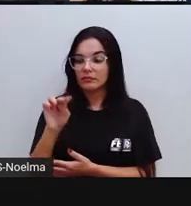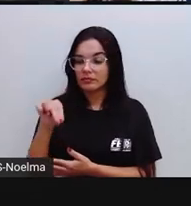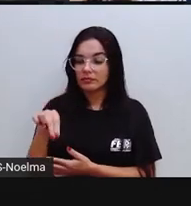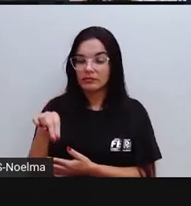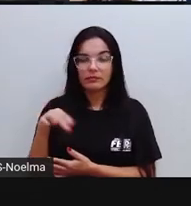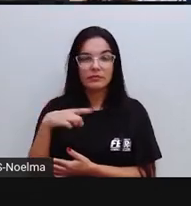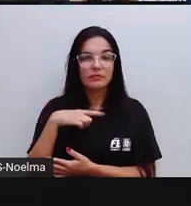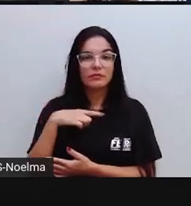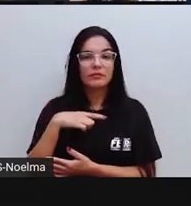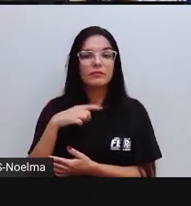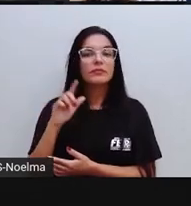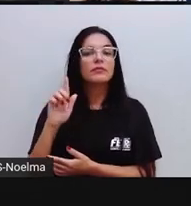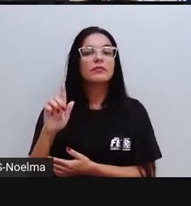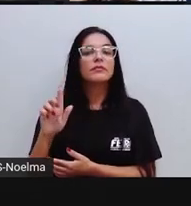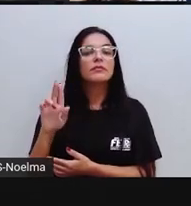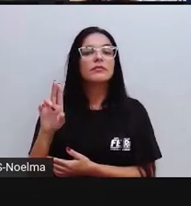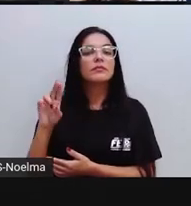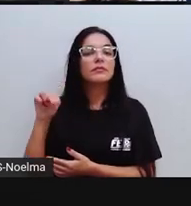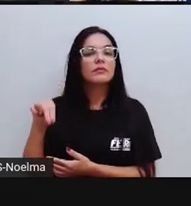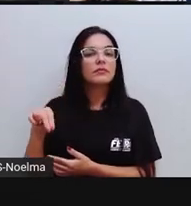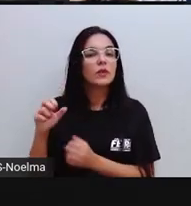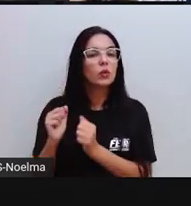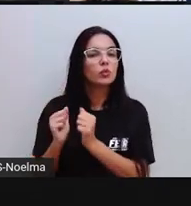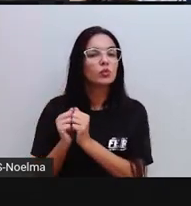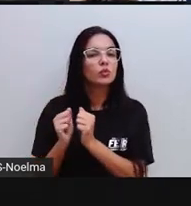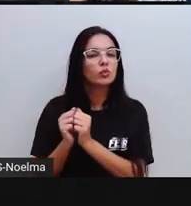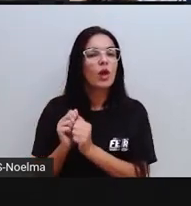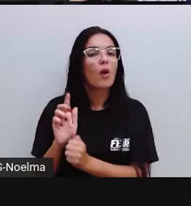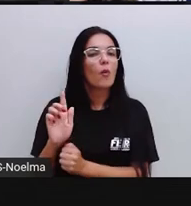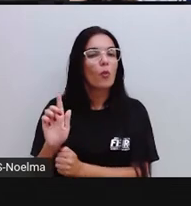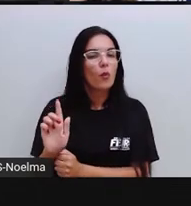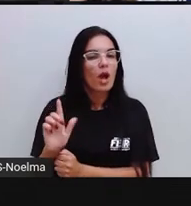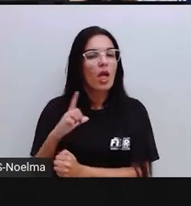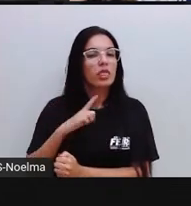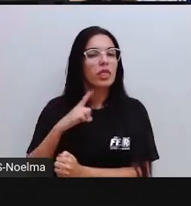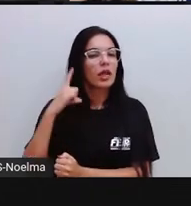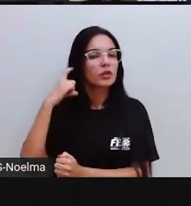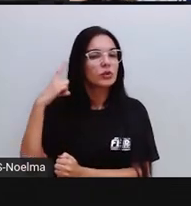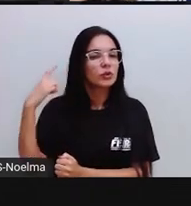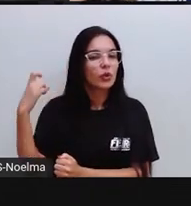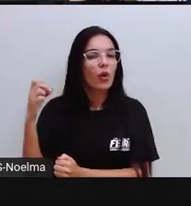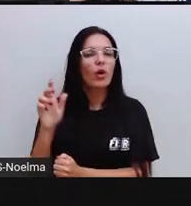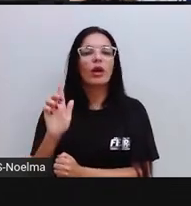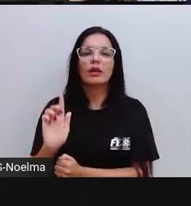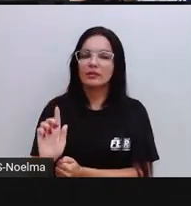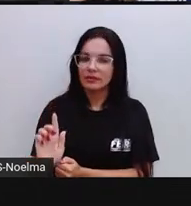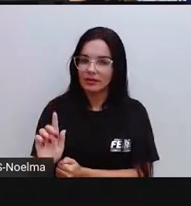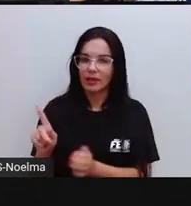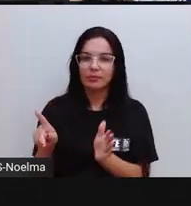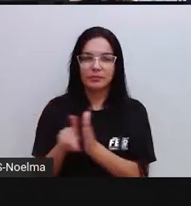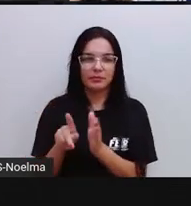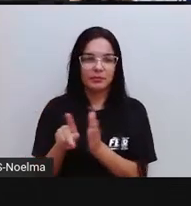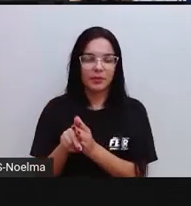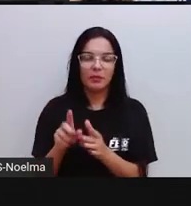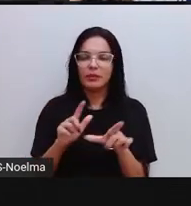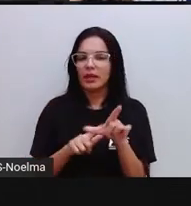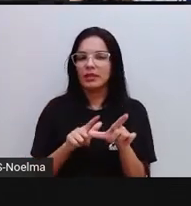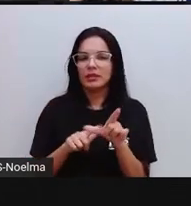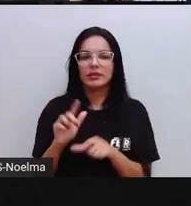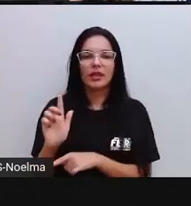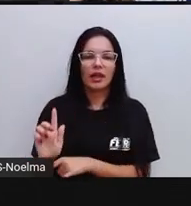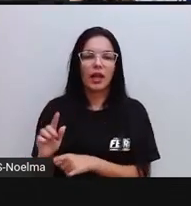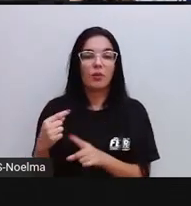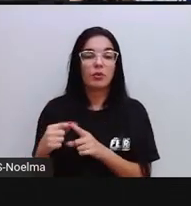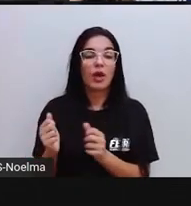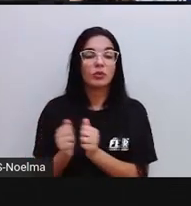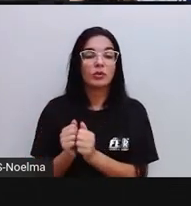o u, e o u juntos, tá? E esse guê tem som de guê mesmo, porque está junto da